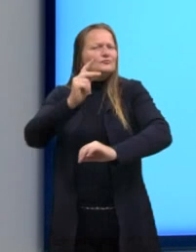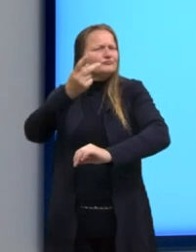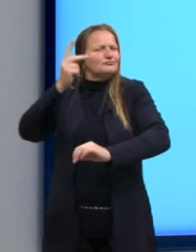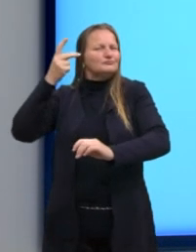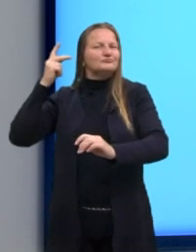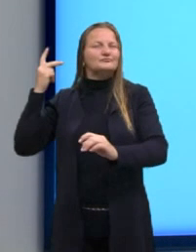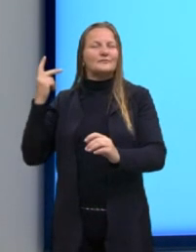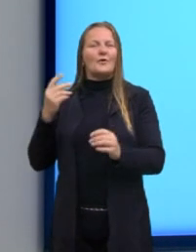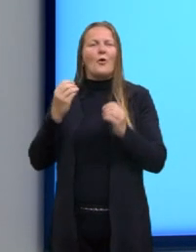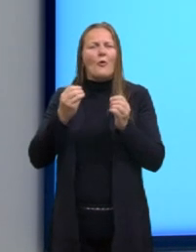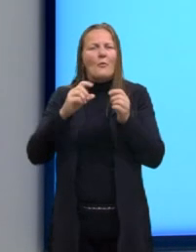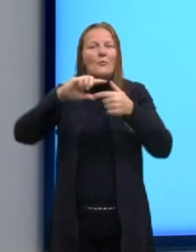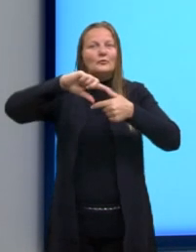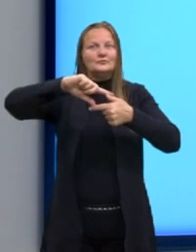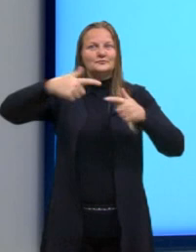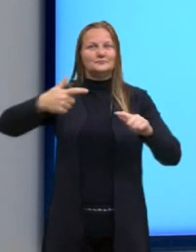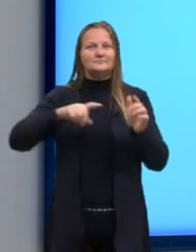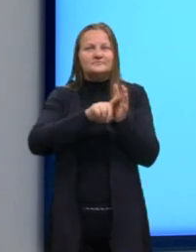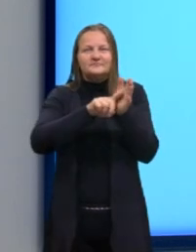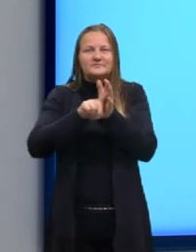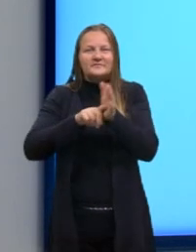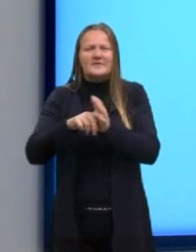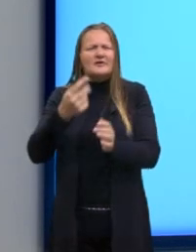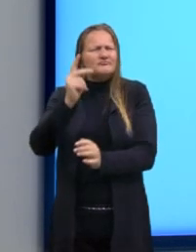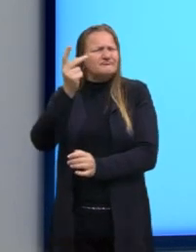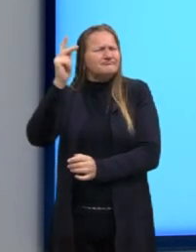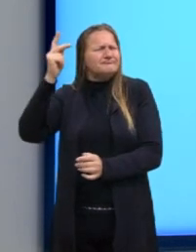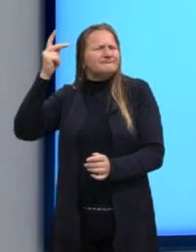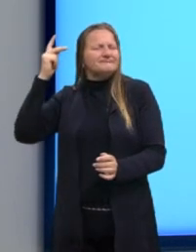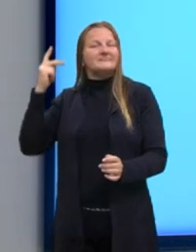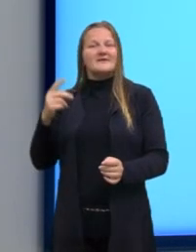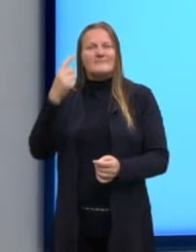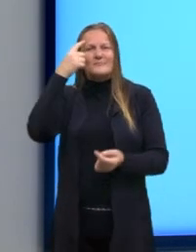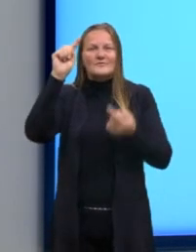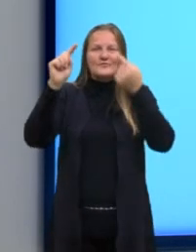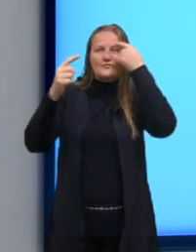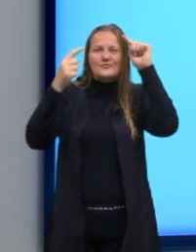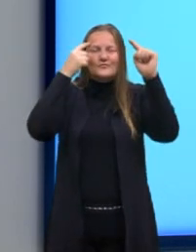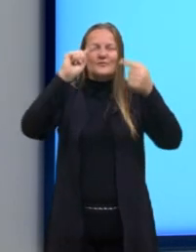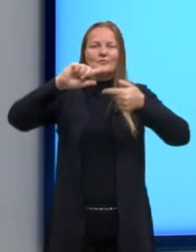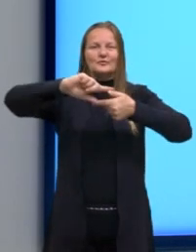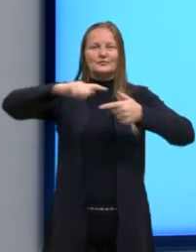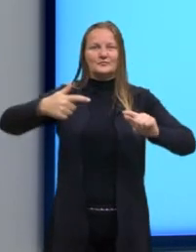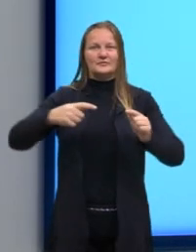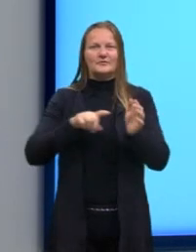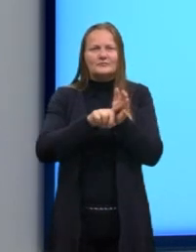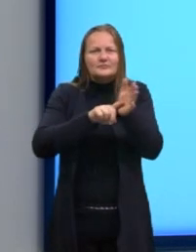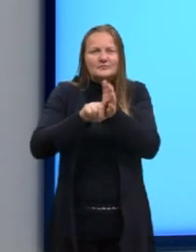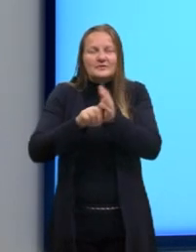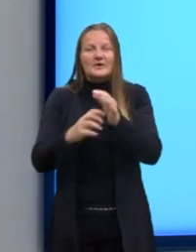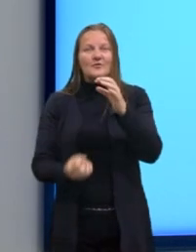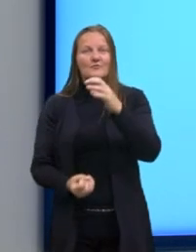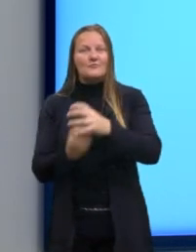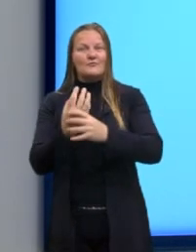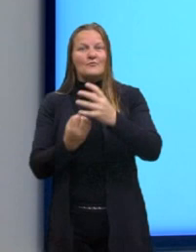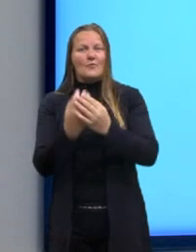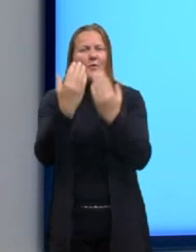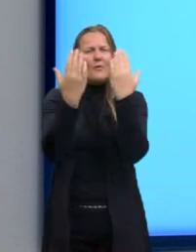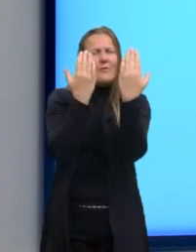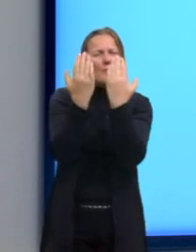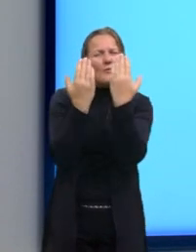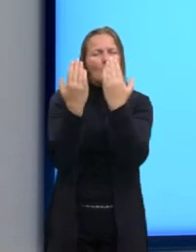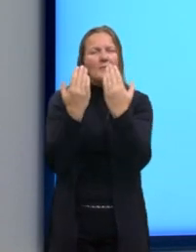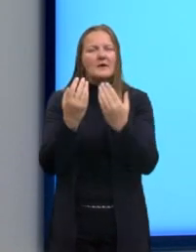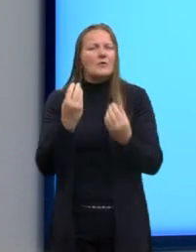geometria analítica. Historicamente, as ideias da geometria analítica surgiram da comparação de